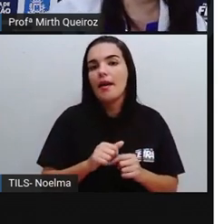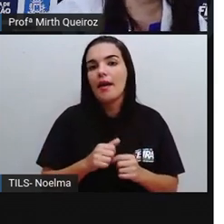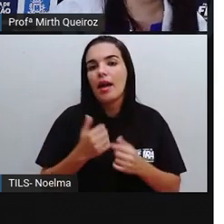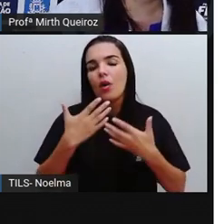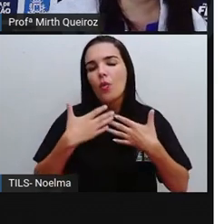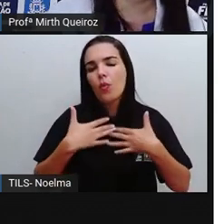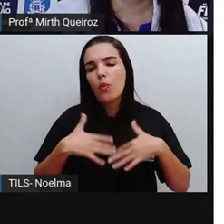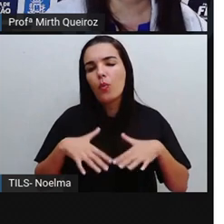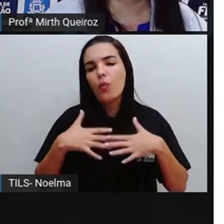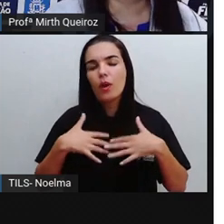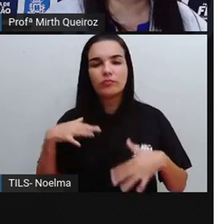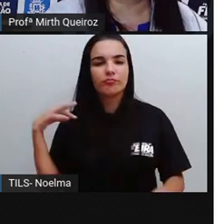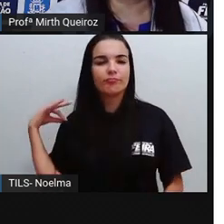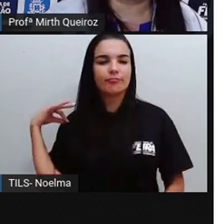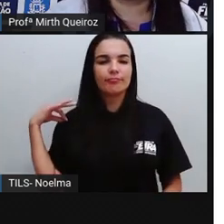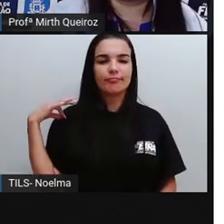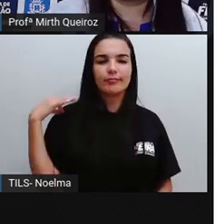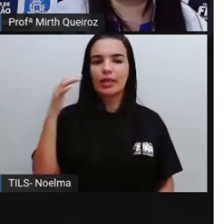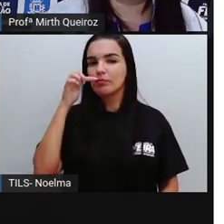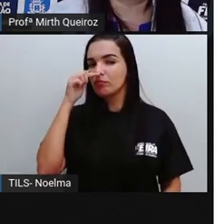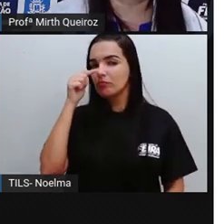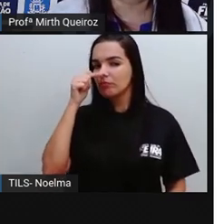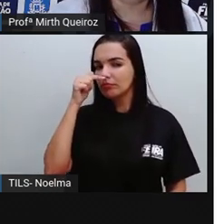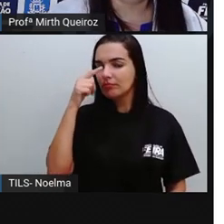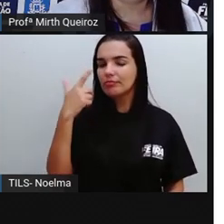suavidade, elegância, delicadeza.